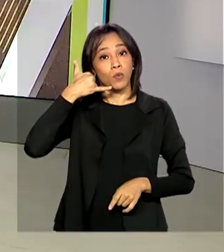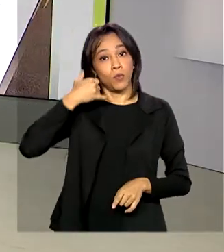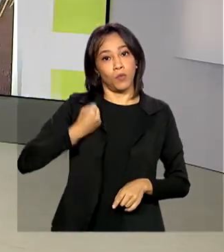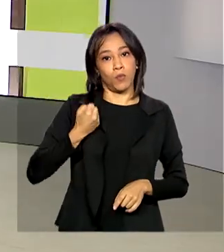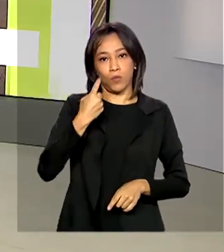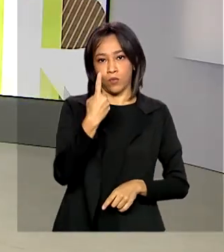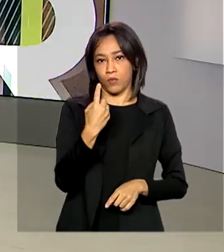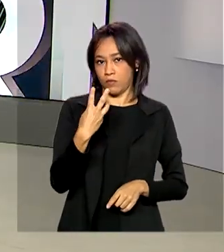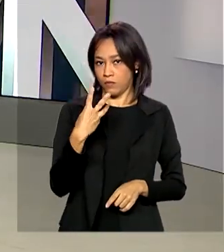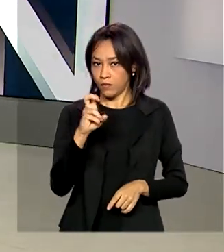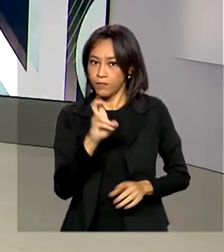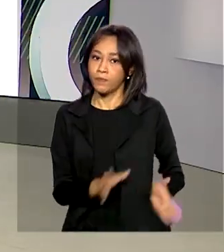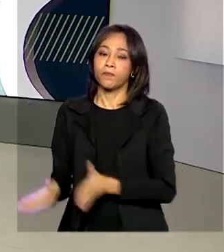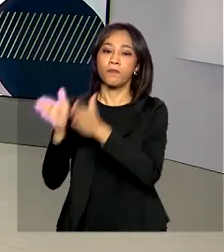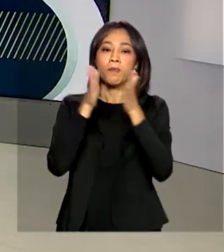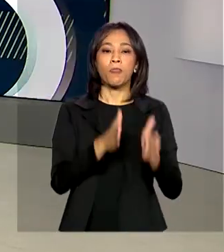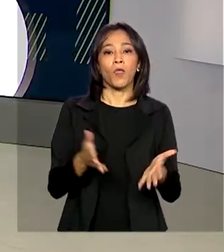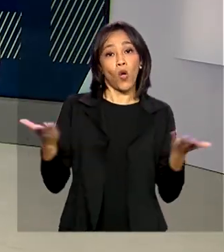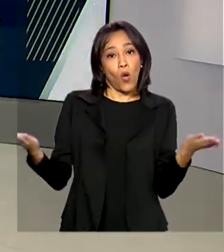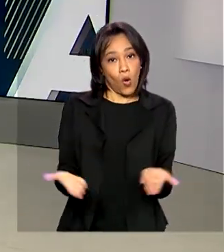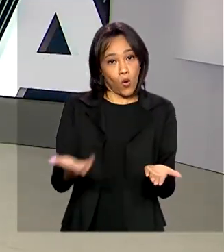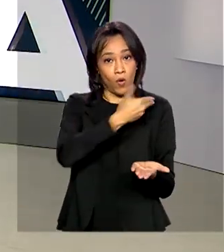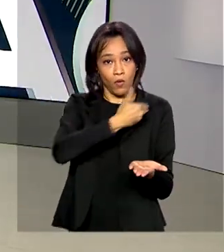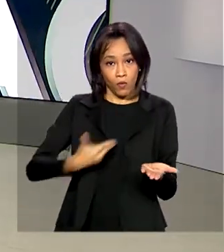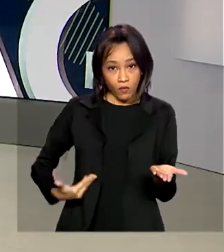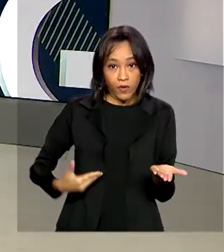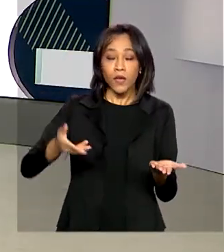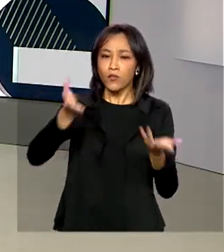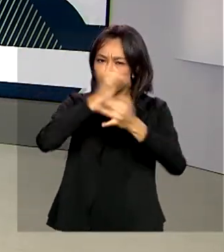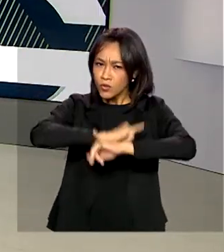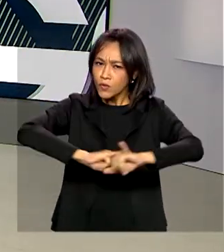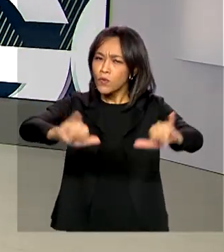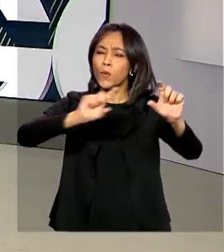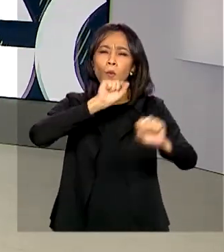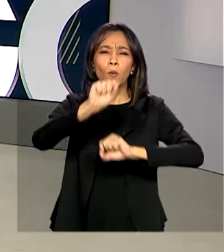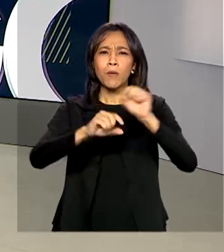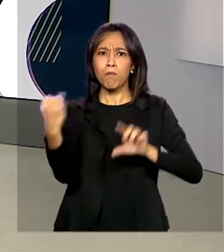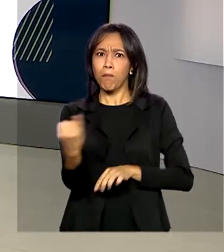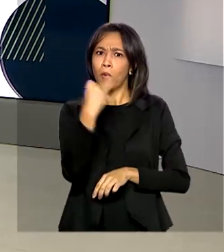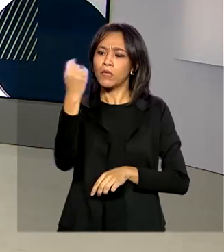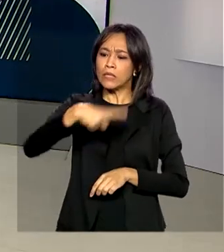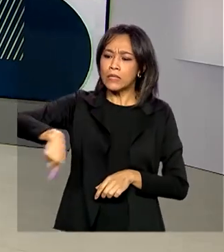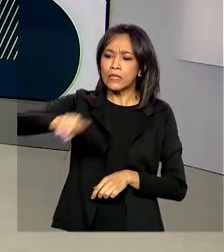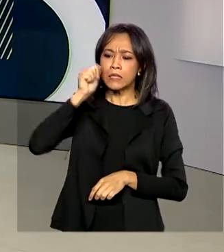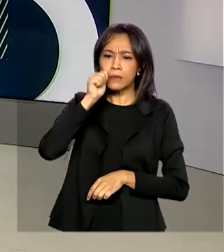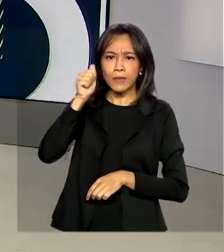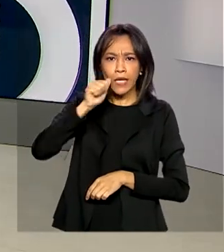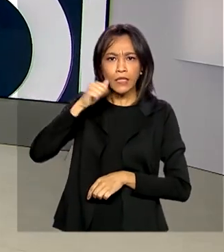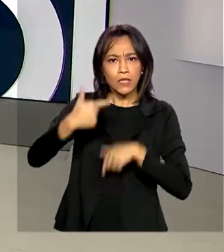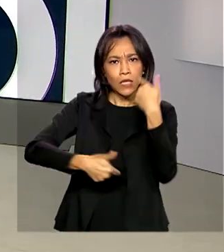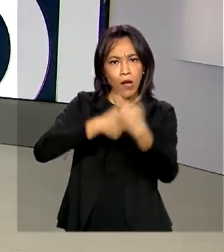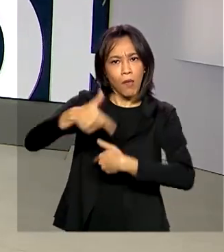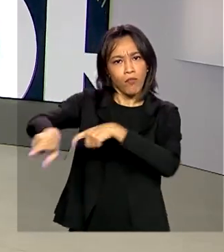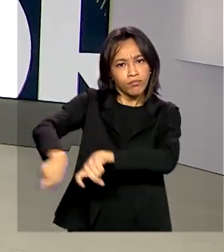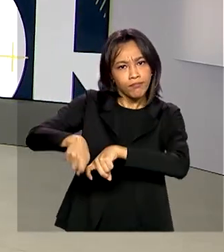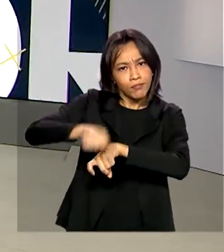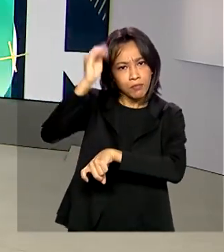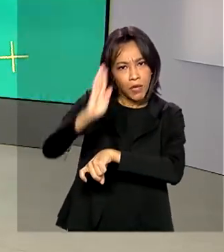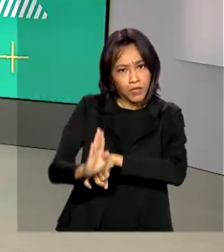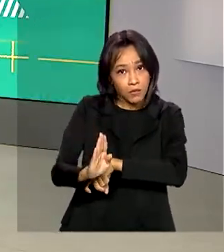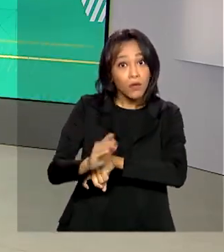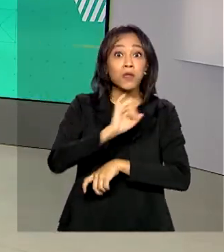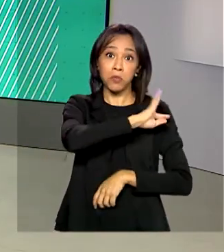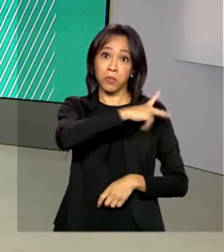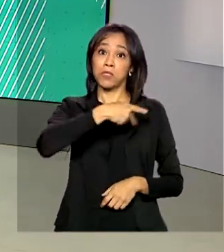O governo lança hoje uma campanha para mostrar a importância das mulheres rurais do Brasil. E o presidente Jair Bolsonaro